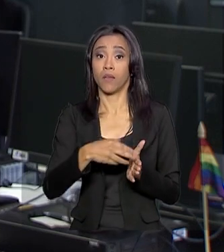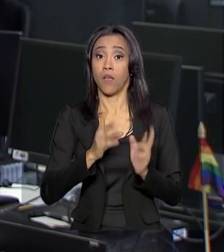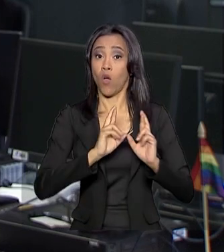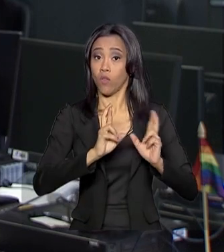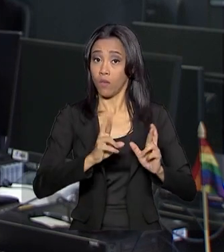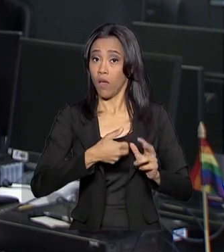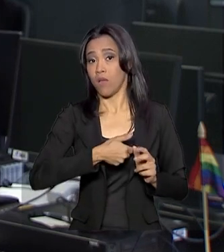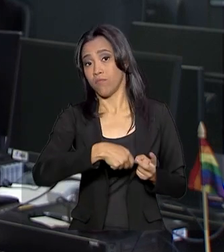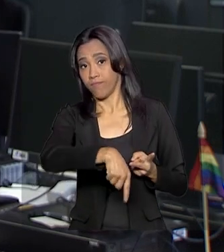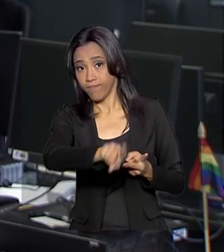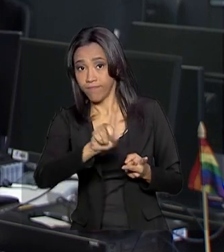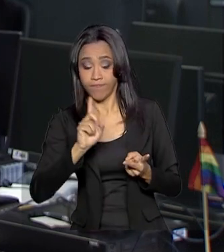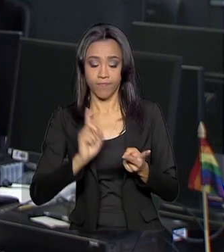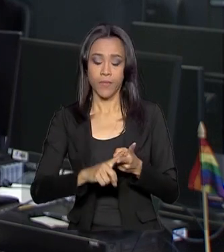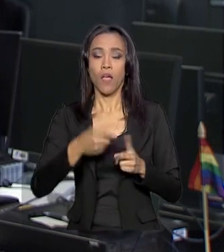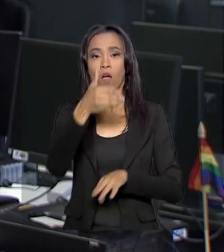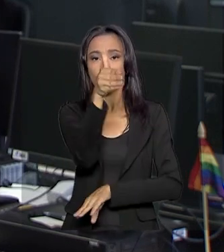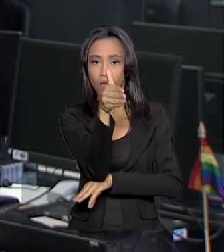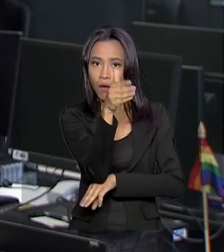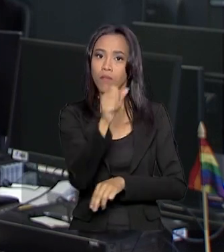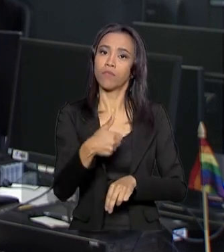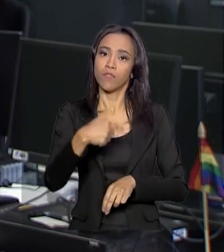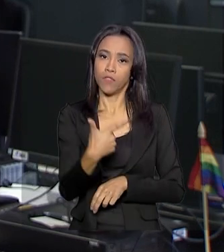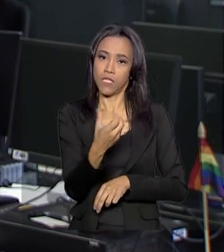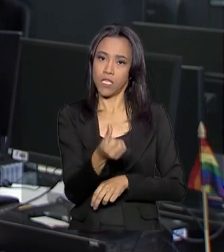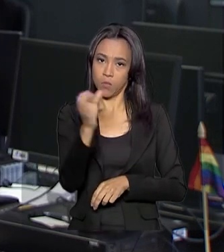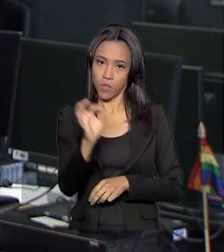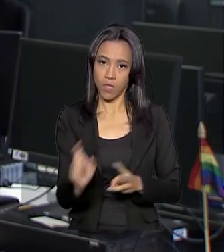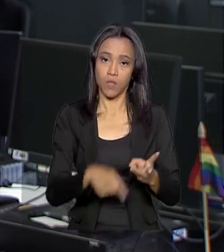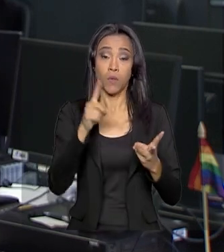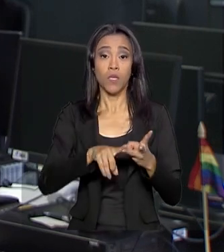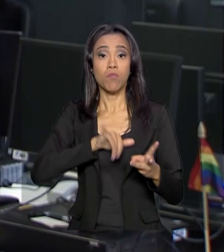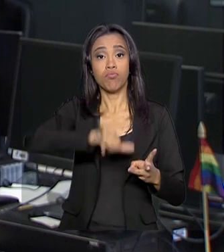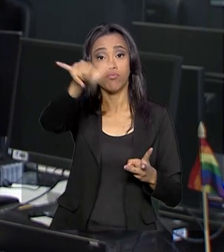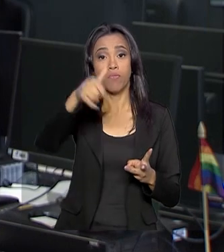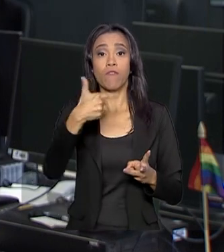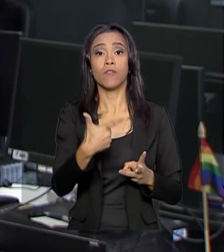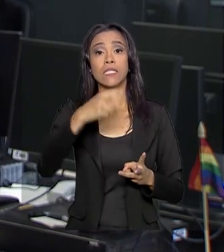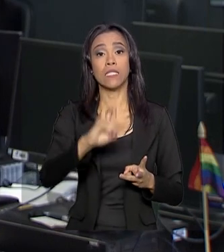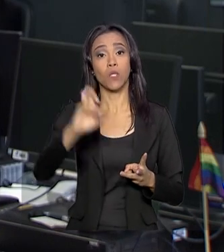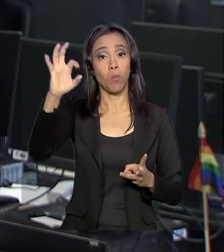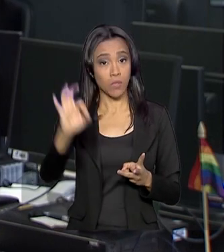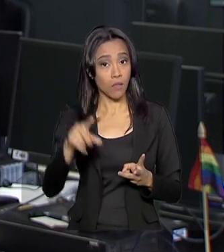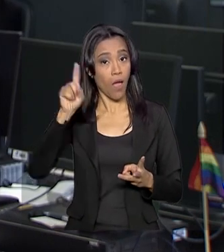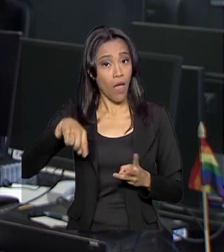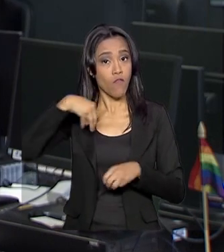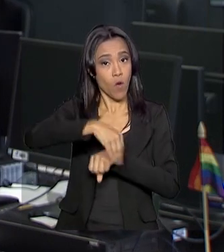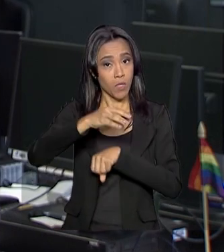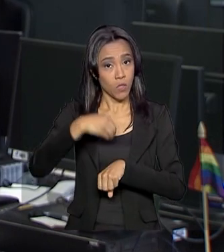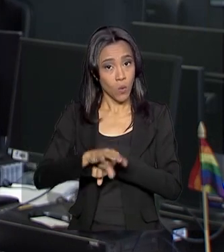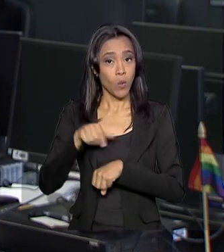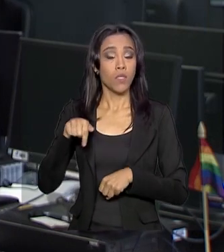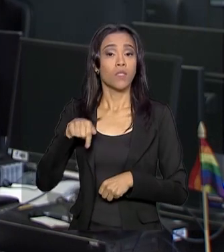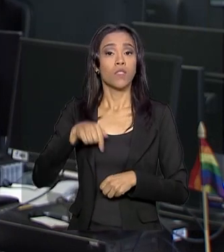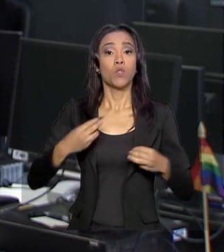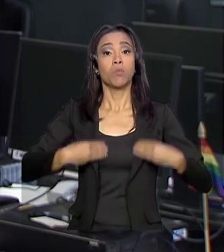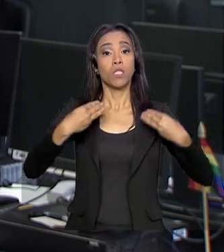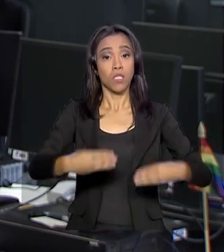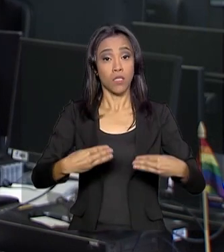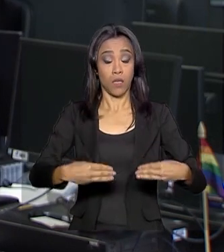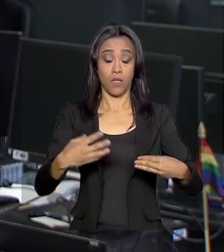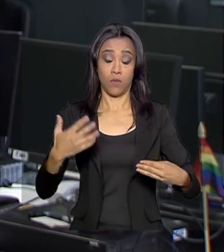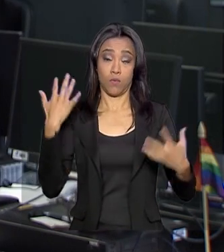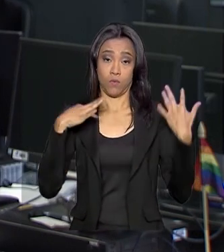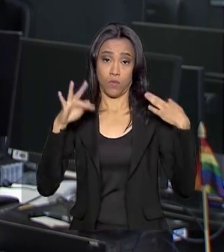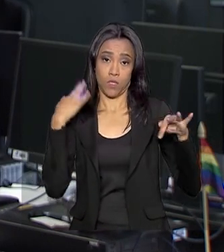57%, o de hotelaria, 26%, e o de aviação, 25%. Dados do Ministério do Turismo, também apontam que em